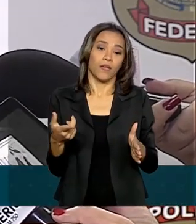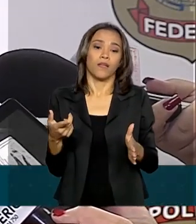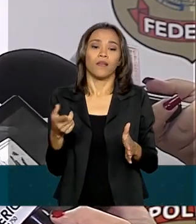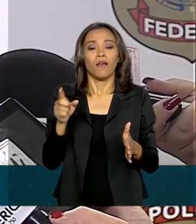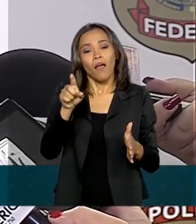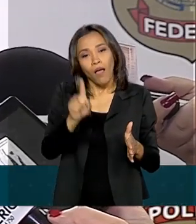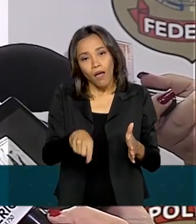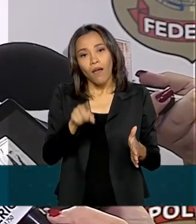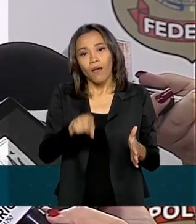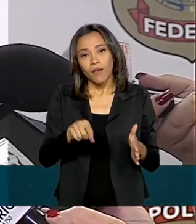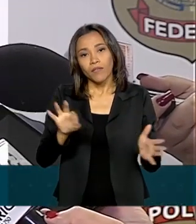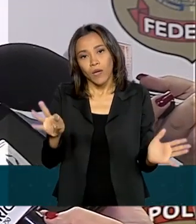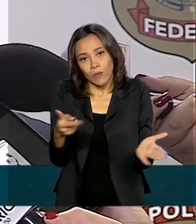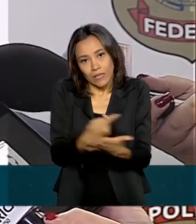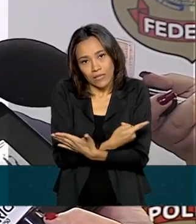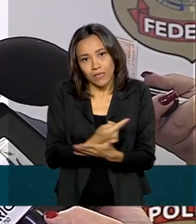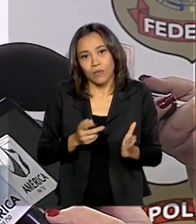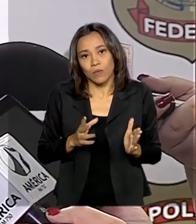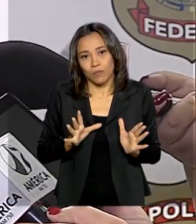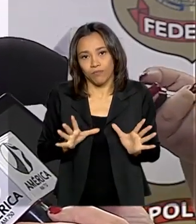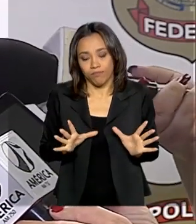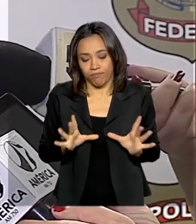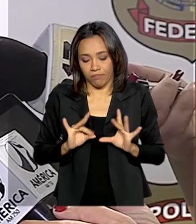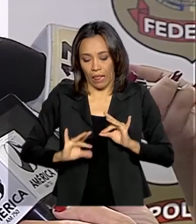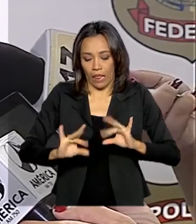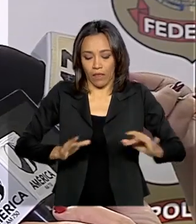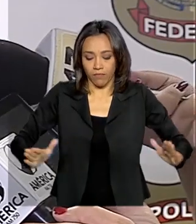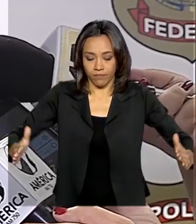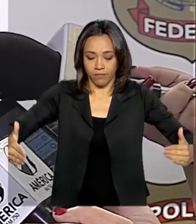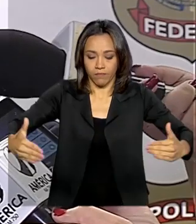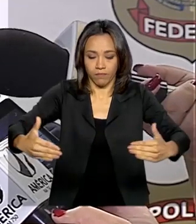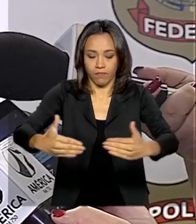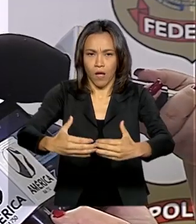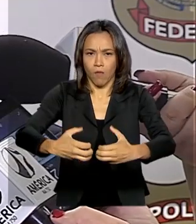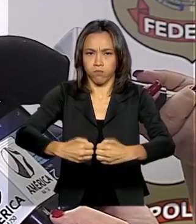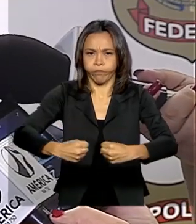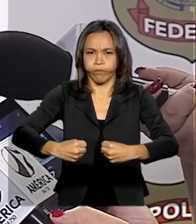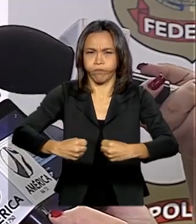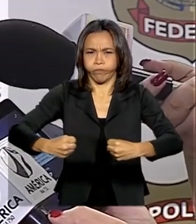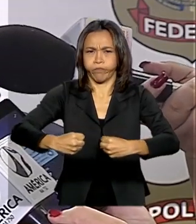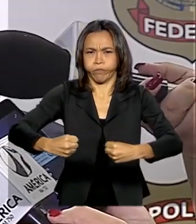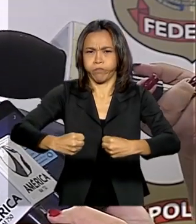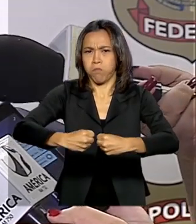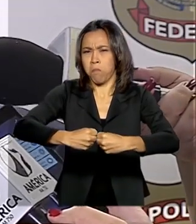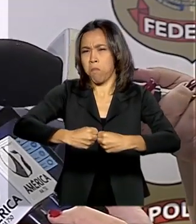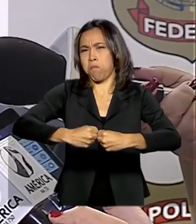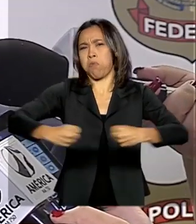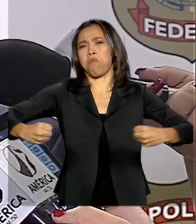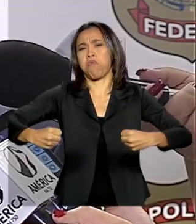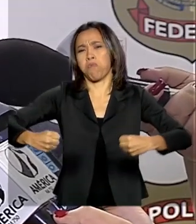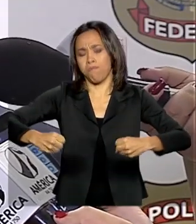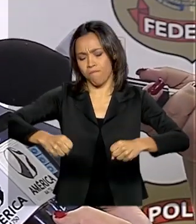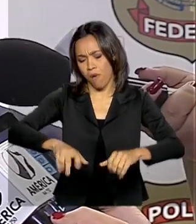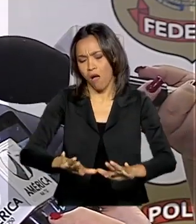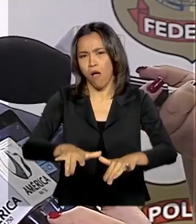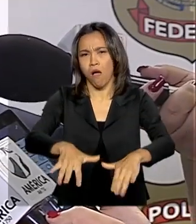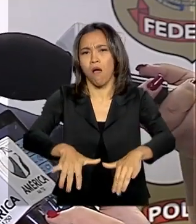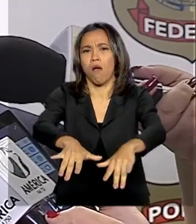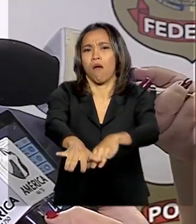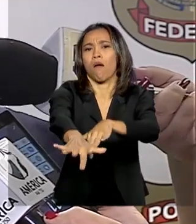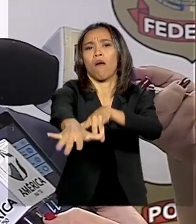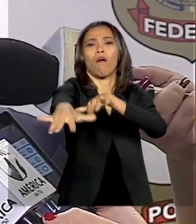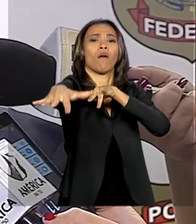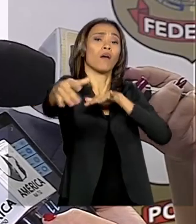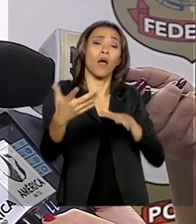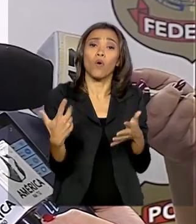Foi ela que provocou o rompimento da barragem, a instabilidade, a pressão e o rompimento da estrutura. Agora, o que provocou a